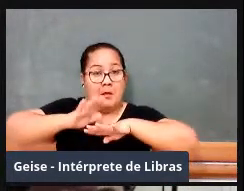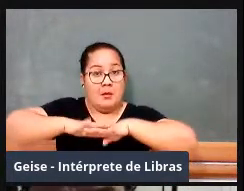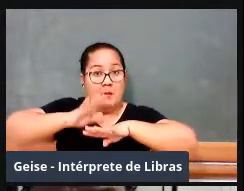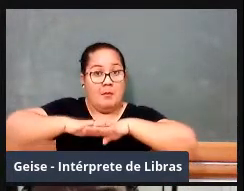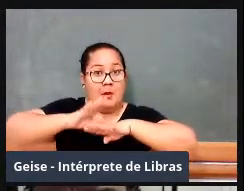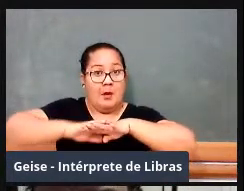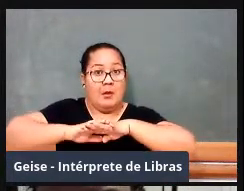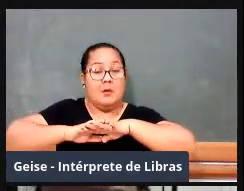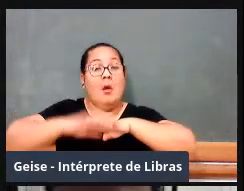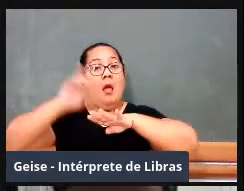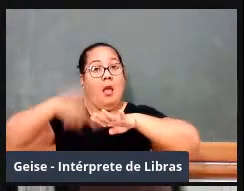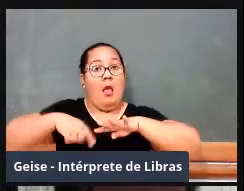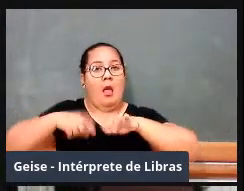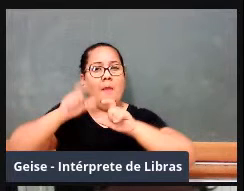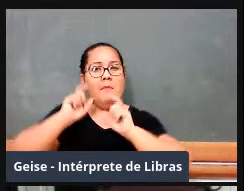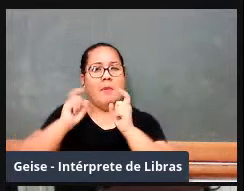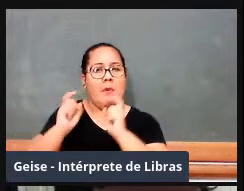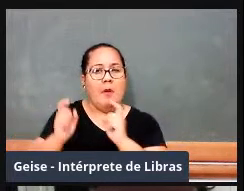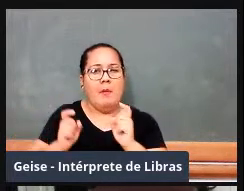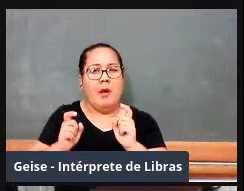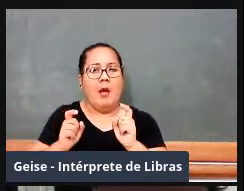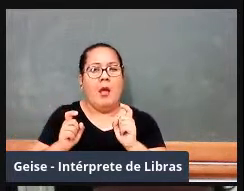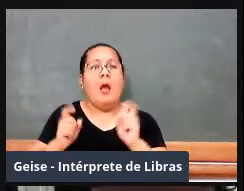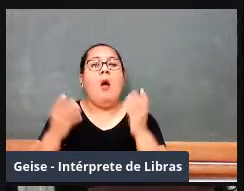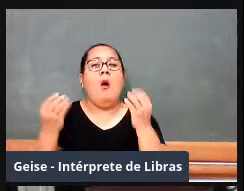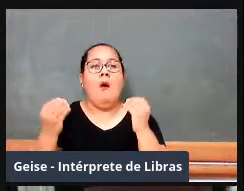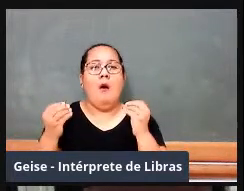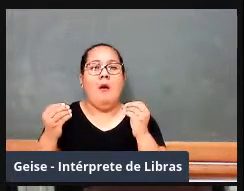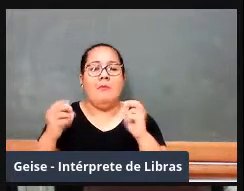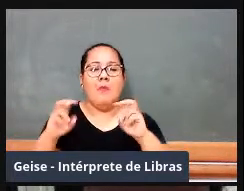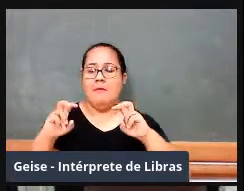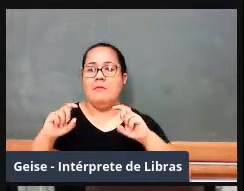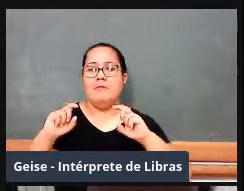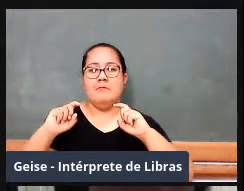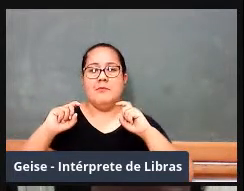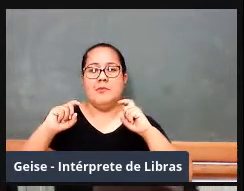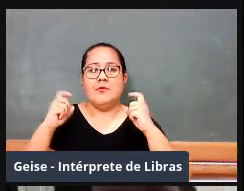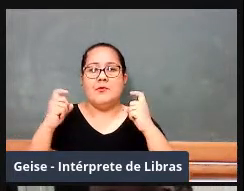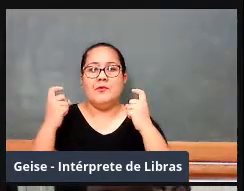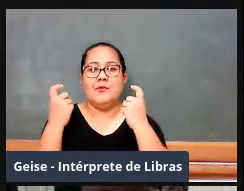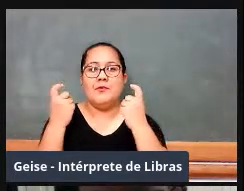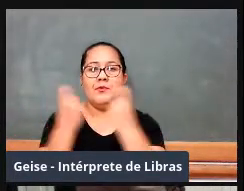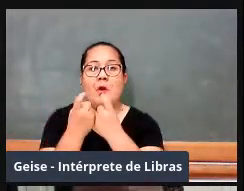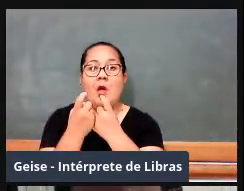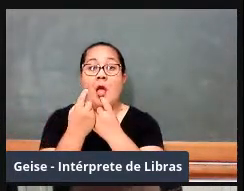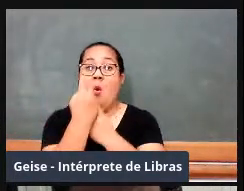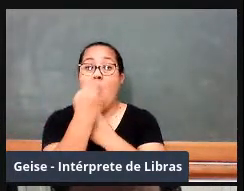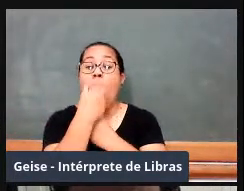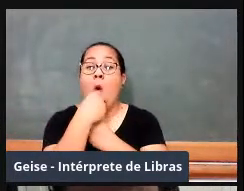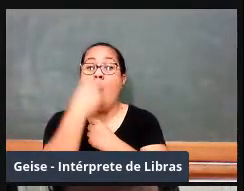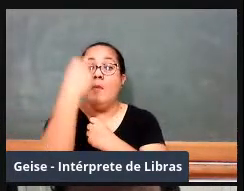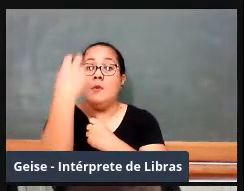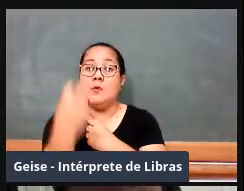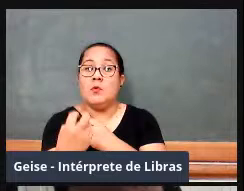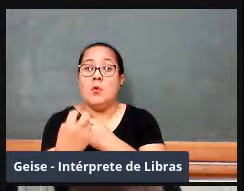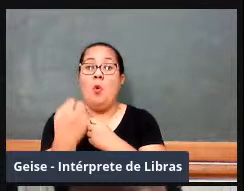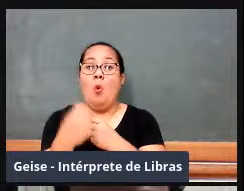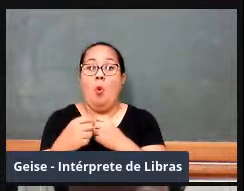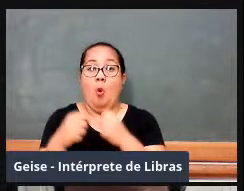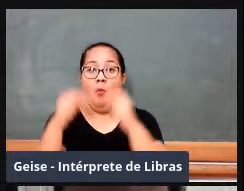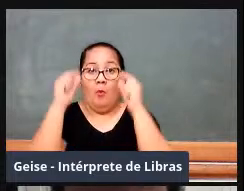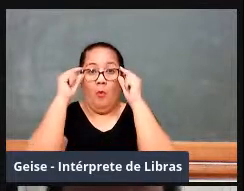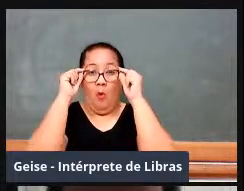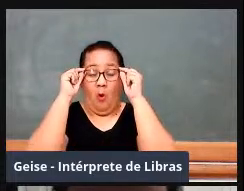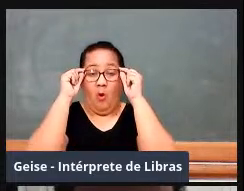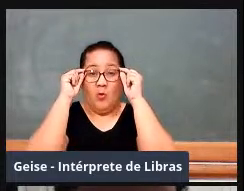matemáticos, né? Você vê aqui, centralmente, de óculos escuros, sentado, né? De avental branco, o professor